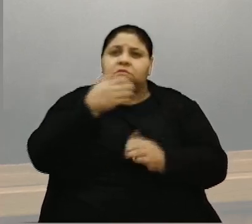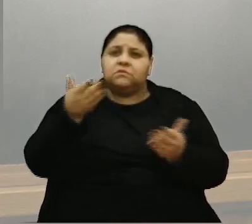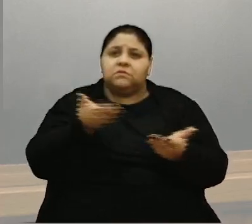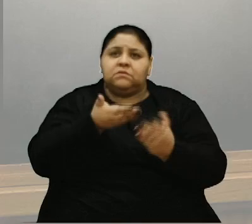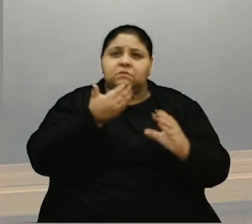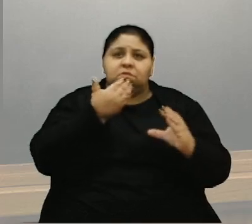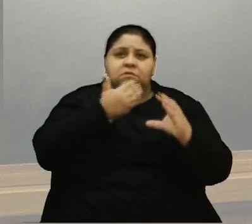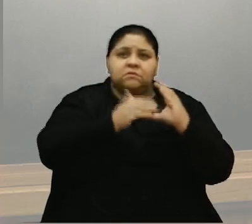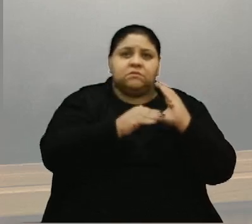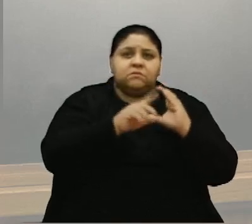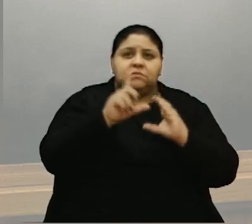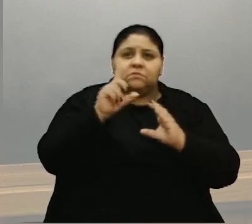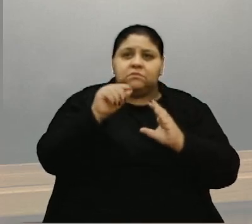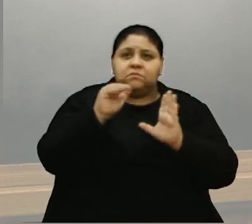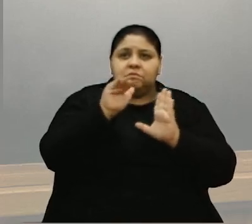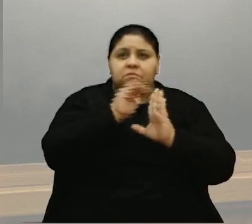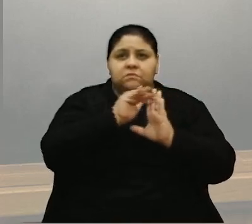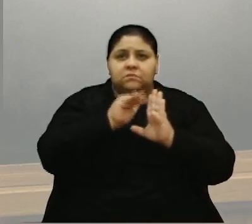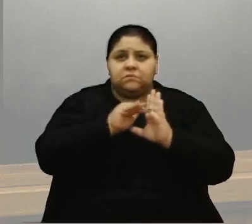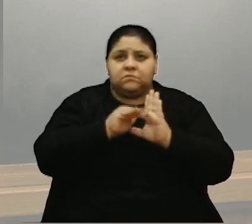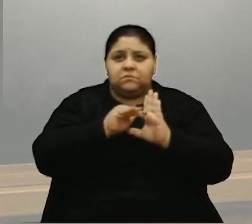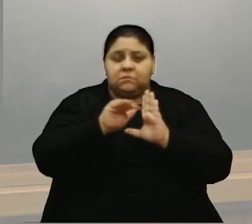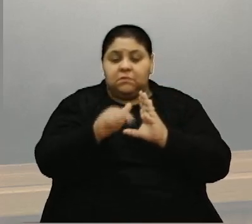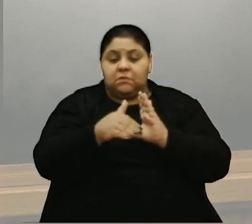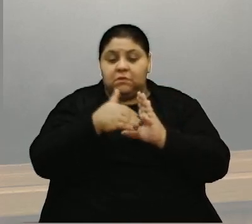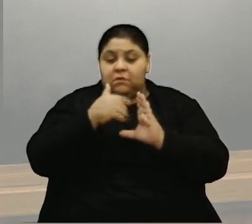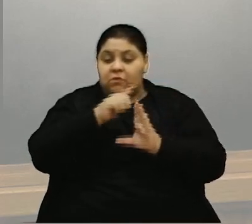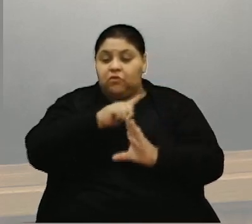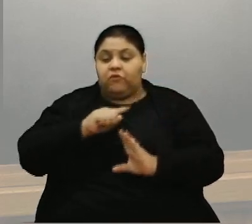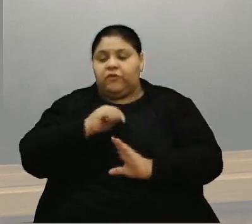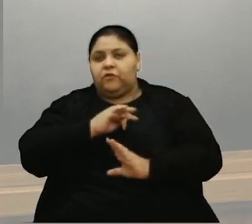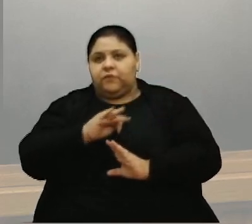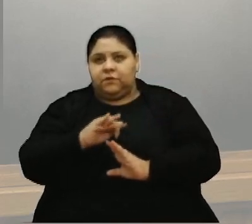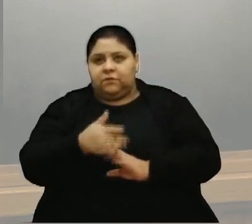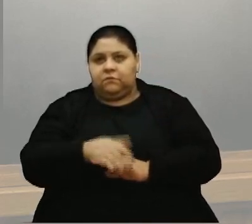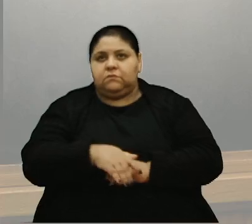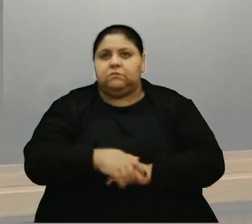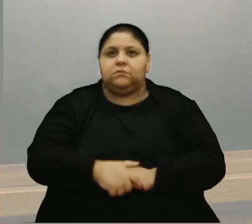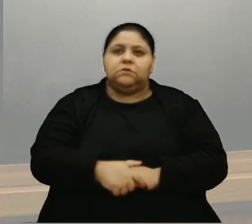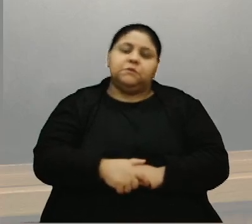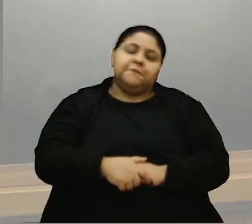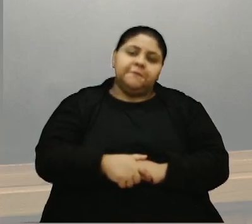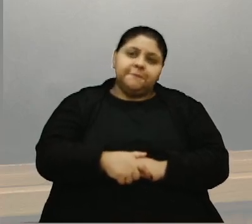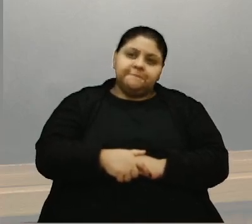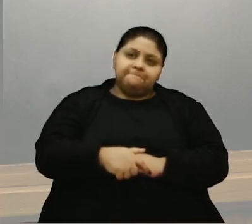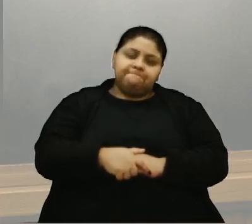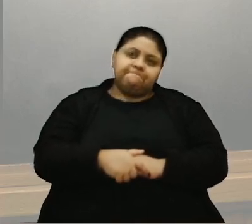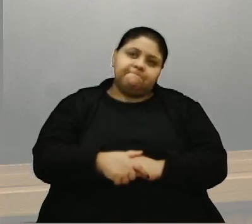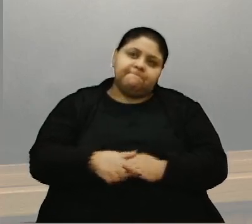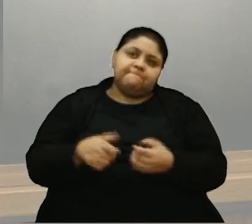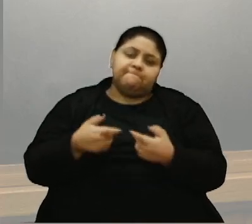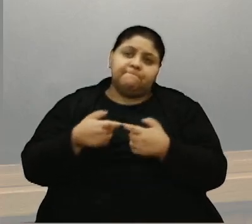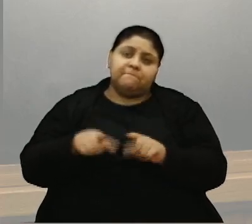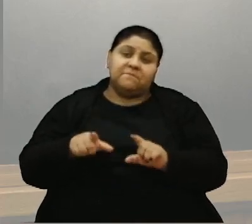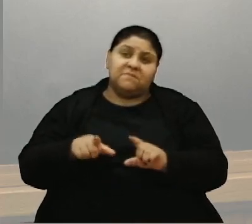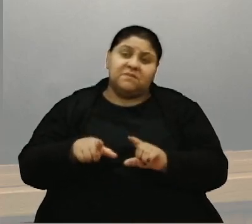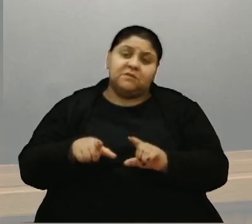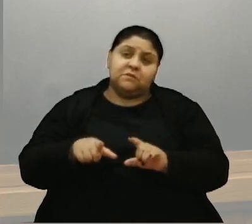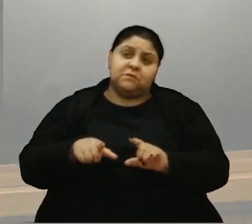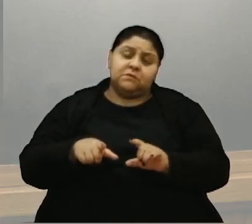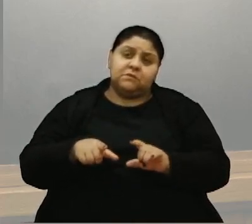10 planos para vir verba do governo federal. Mas são todas